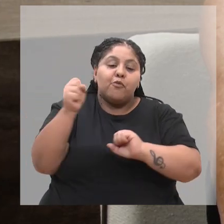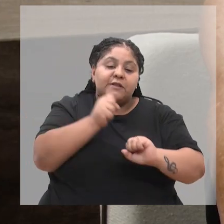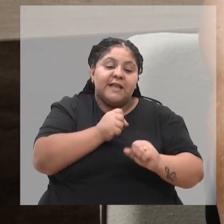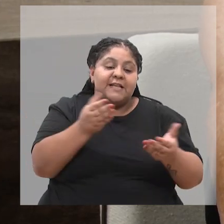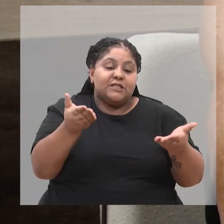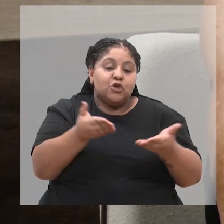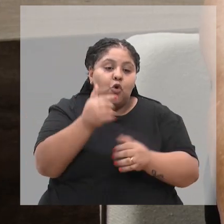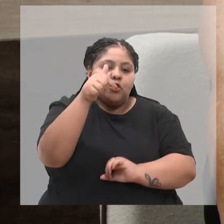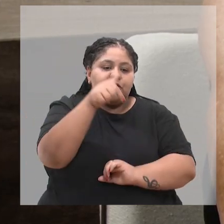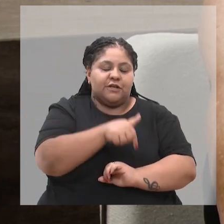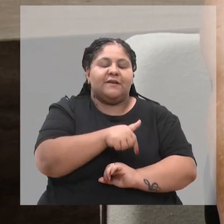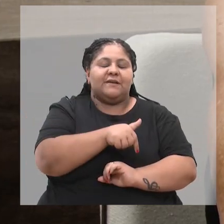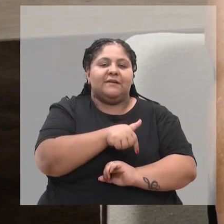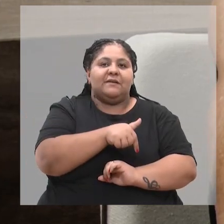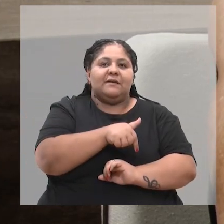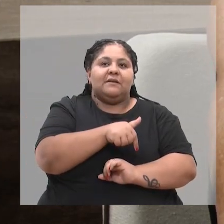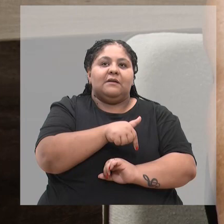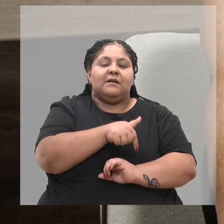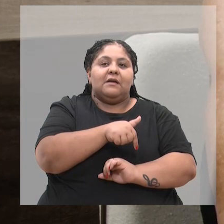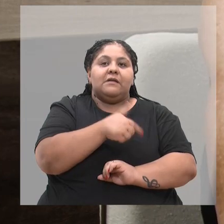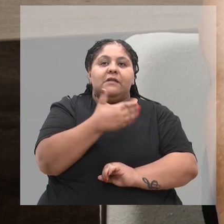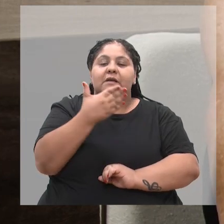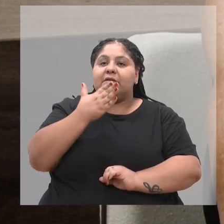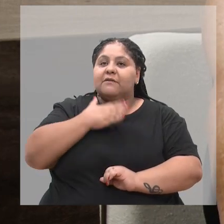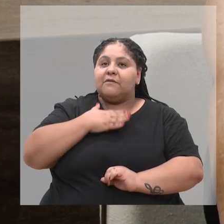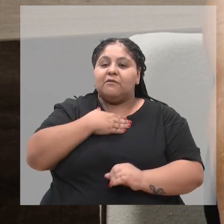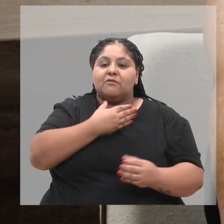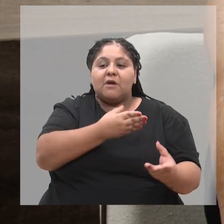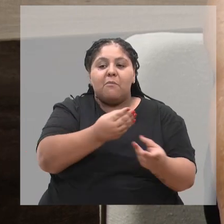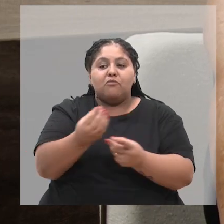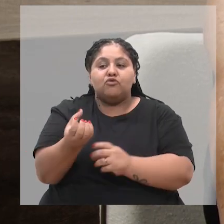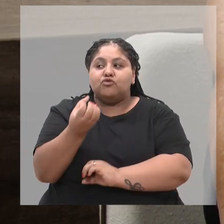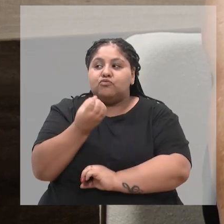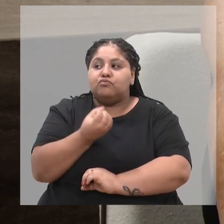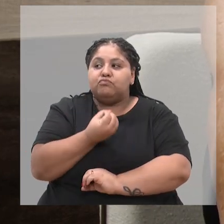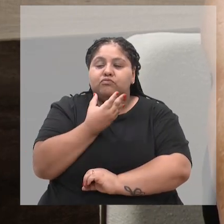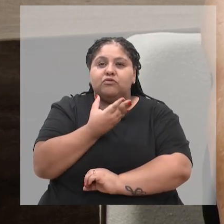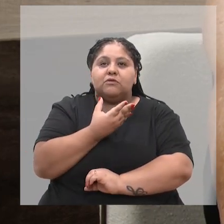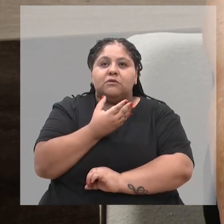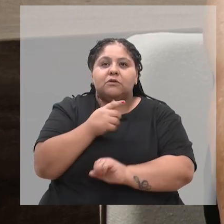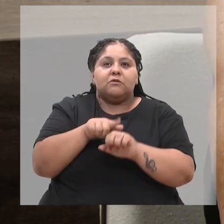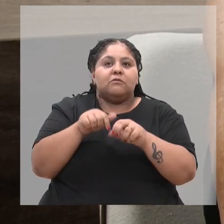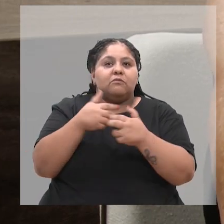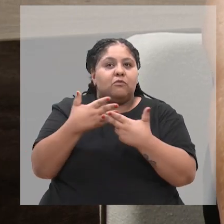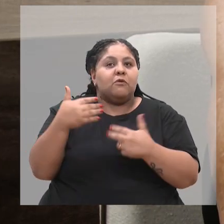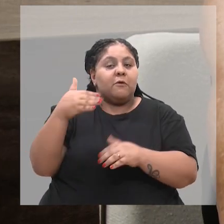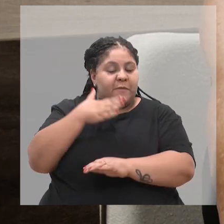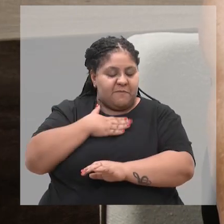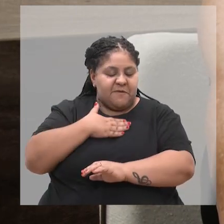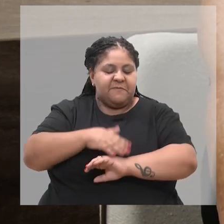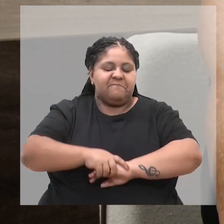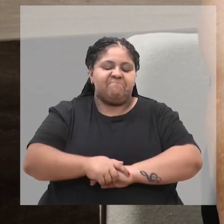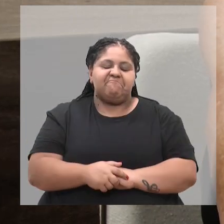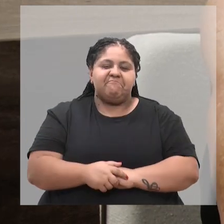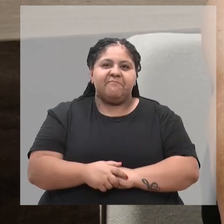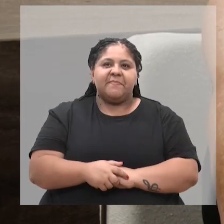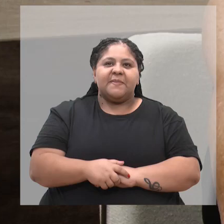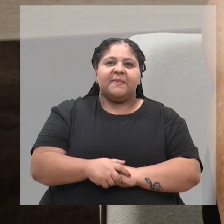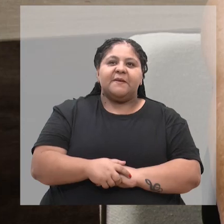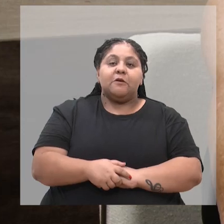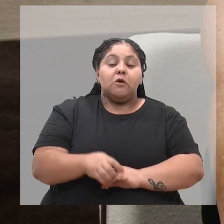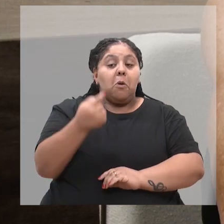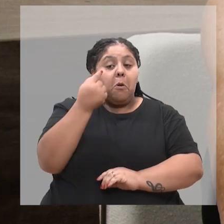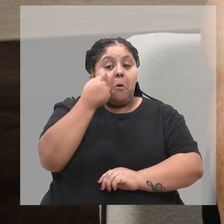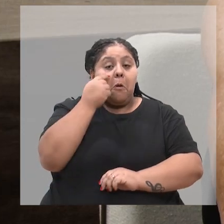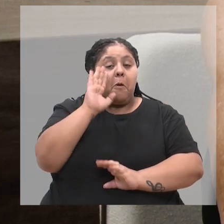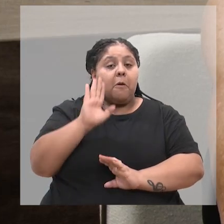estar aqui. Então isso aqui para mim é muito bom, é uma coisa muito boa para mim. E olha